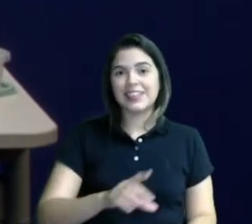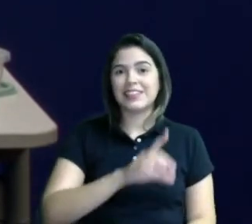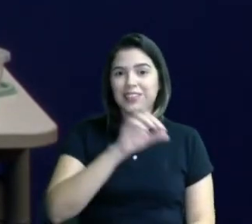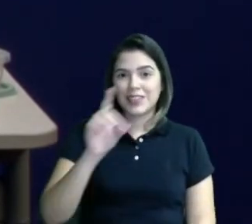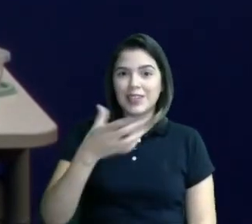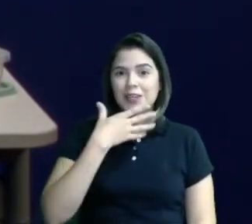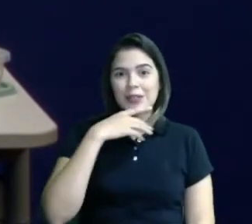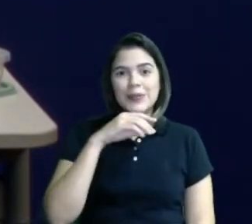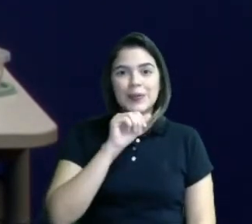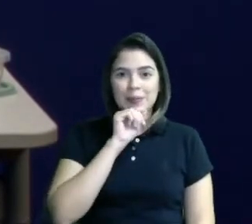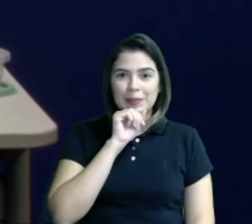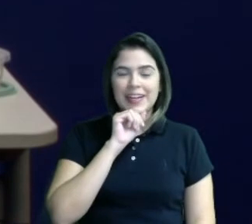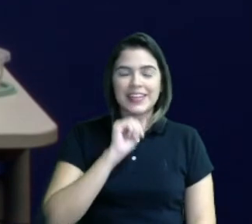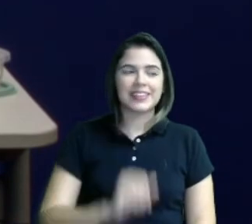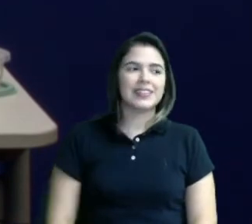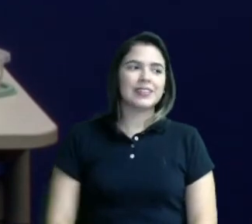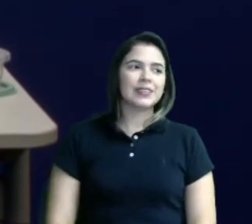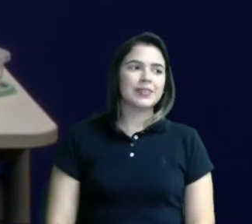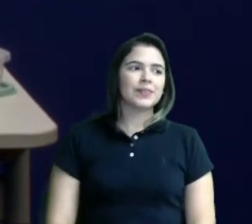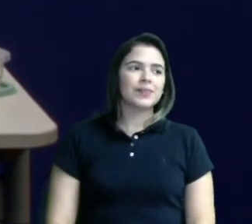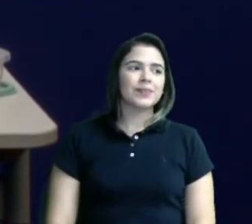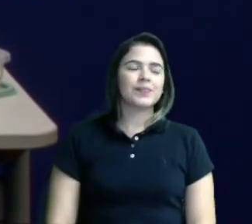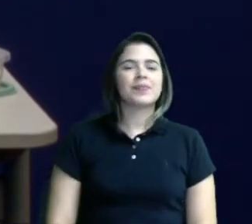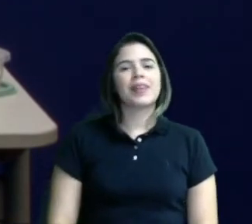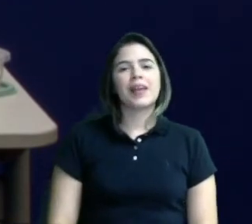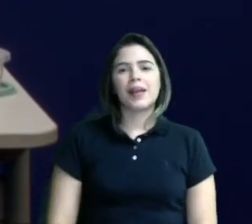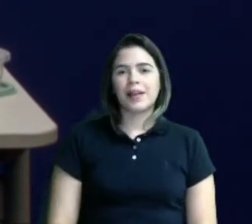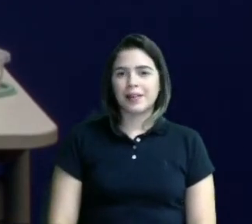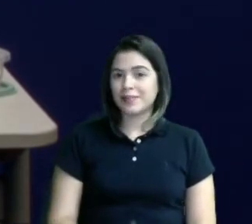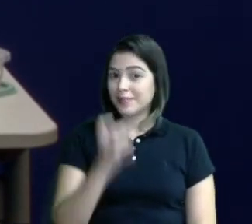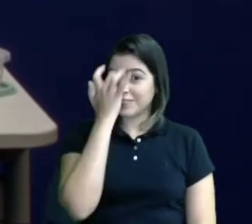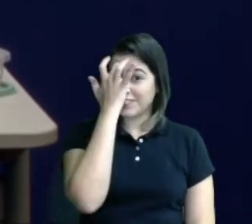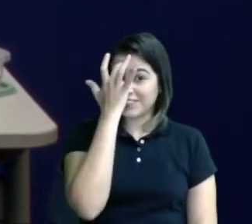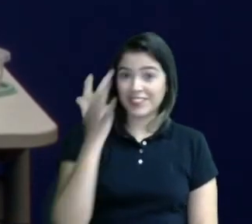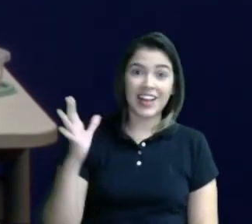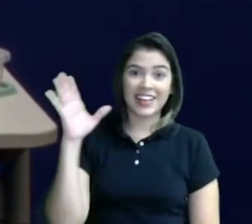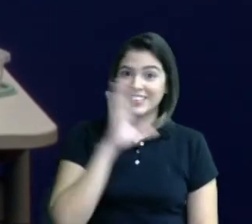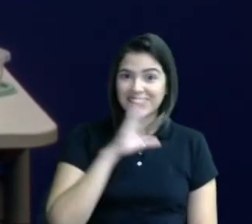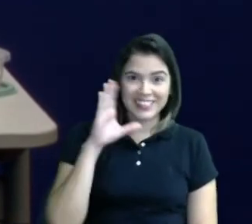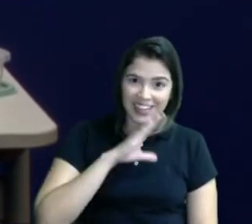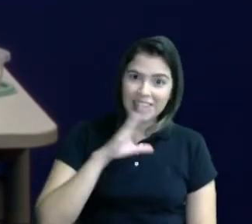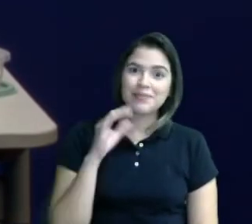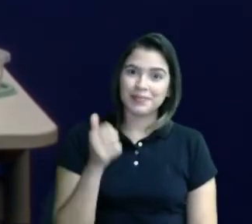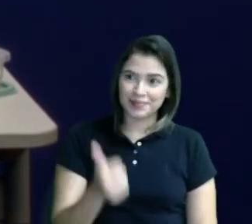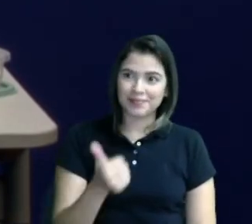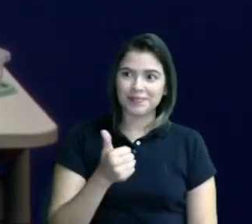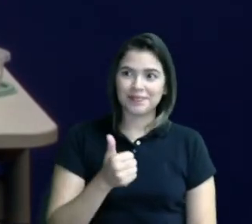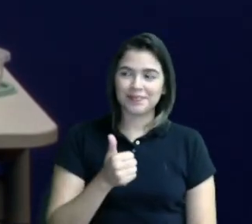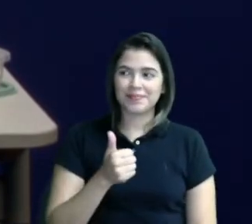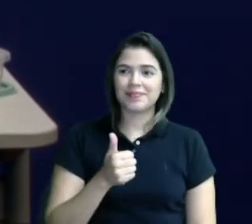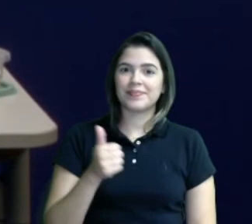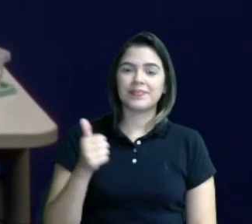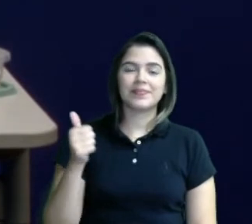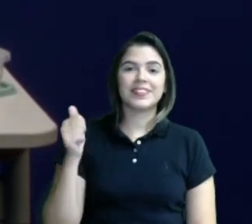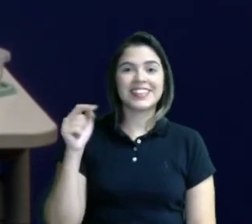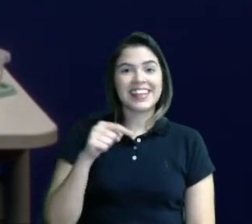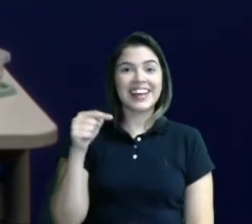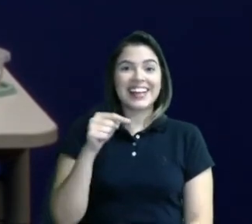Vamos lá. Bem prático, né? Bem rápido. E aqui.